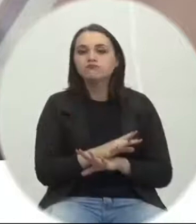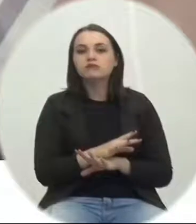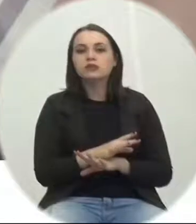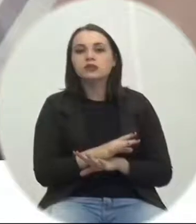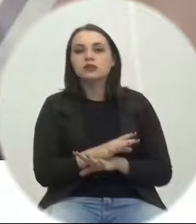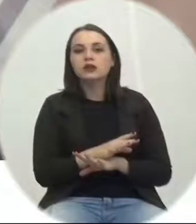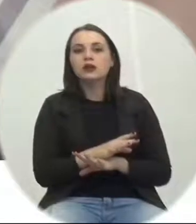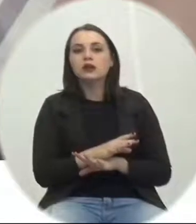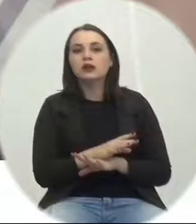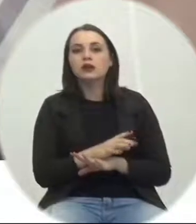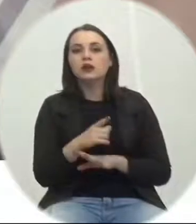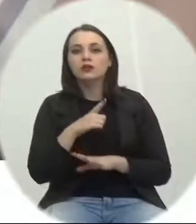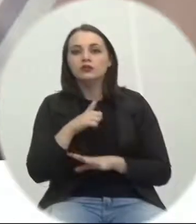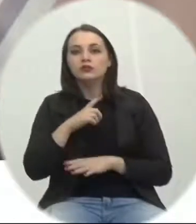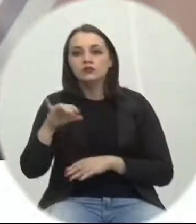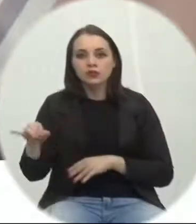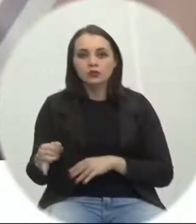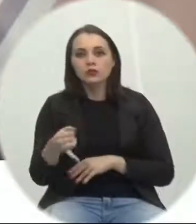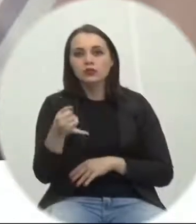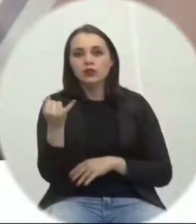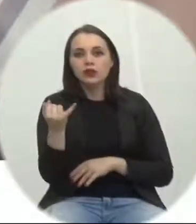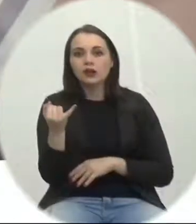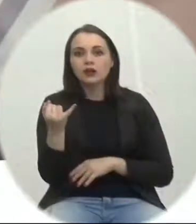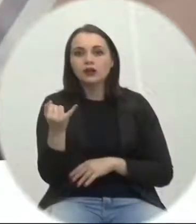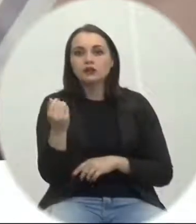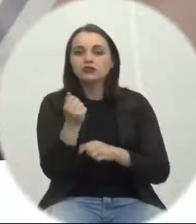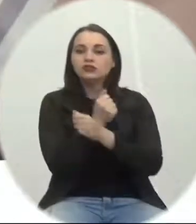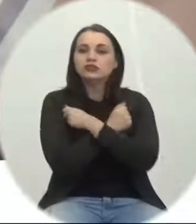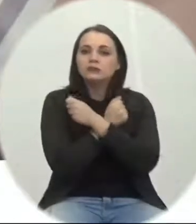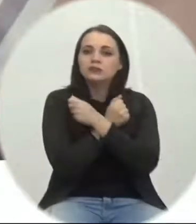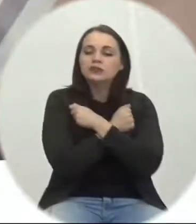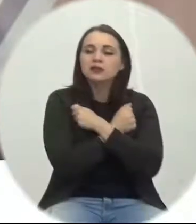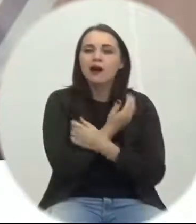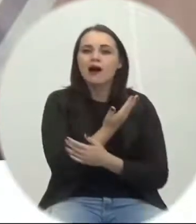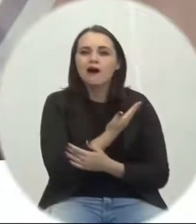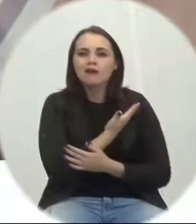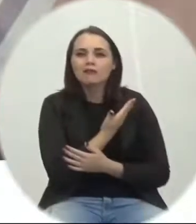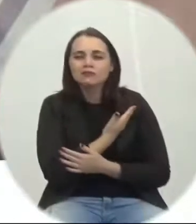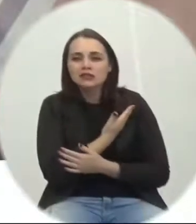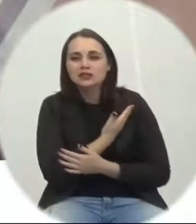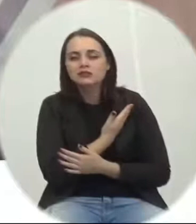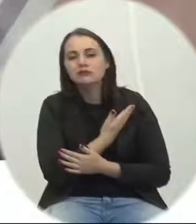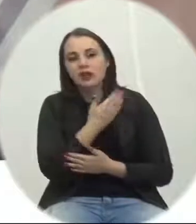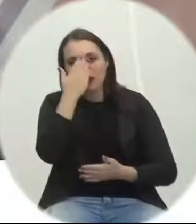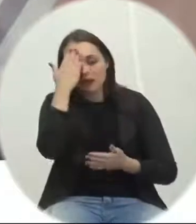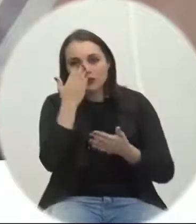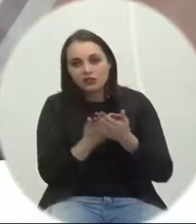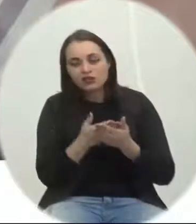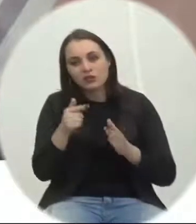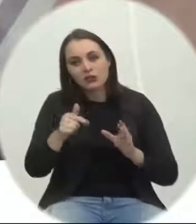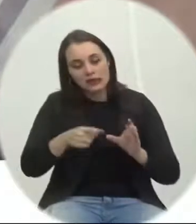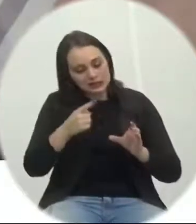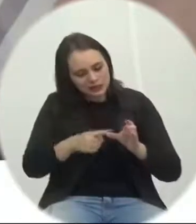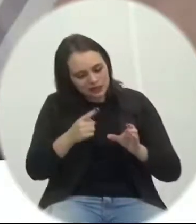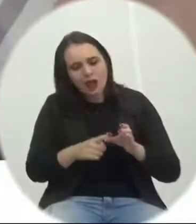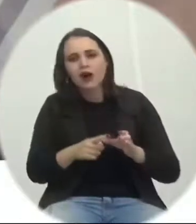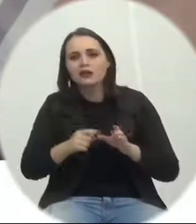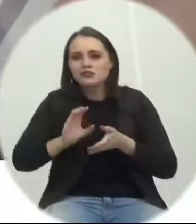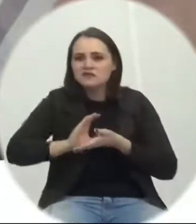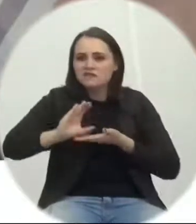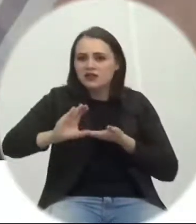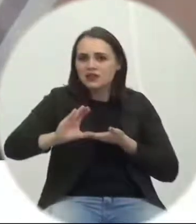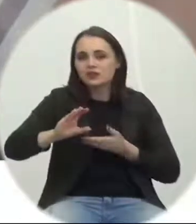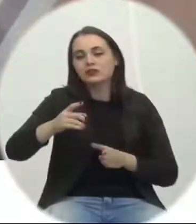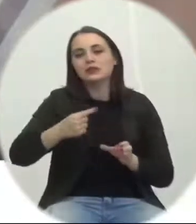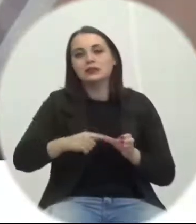tive o privilégio de abraçar alguns amigos que acreditam na cidade, investem na cidade.